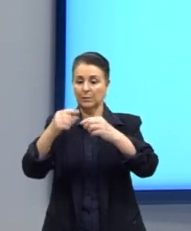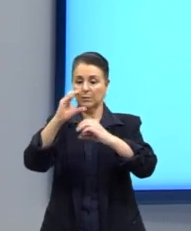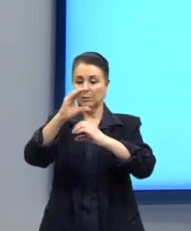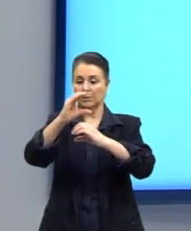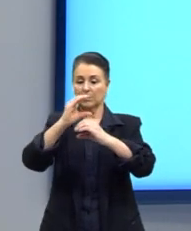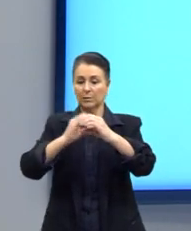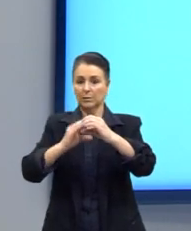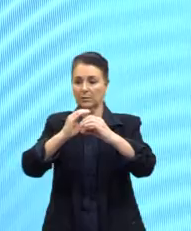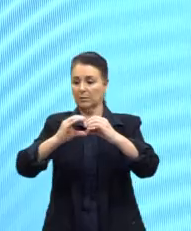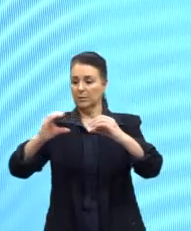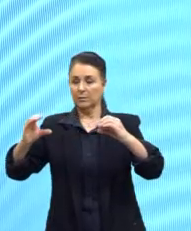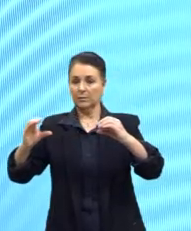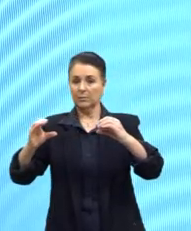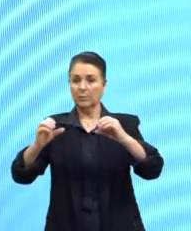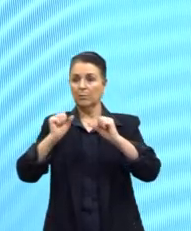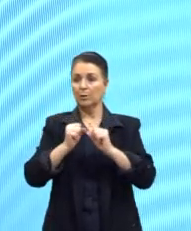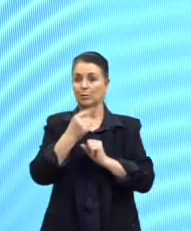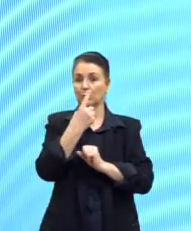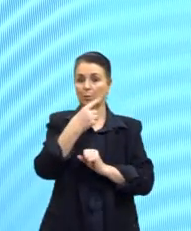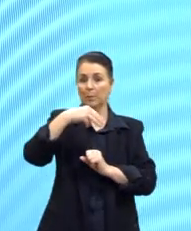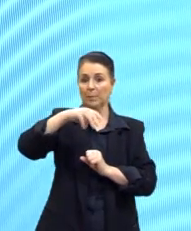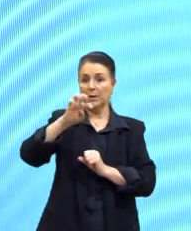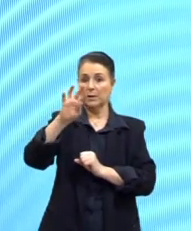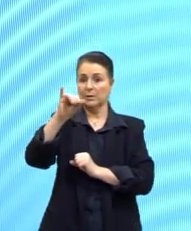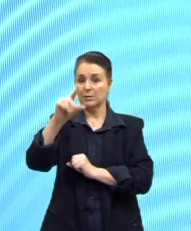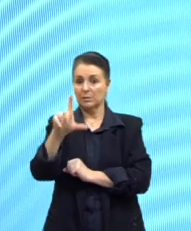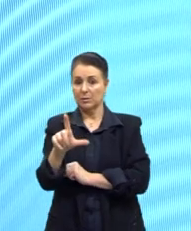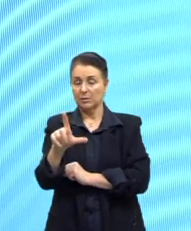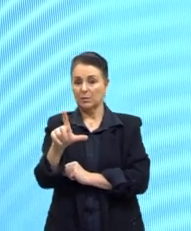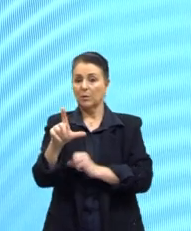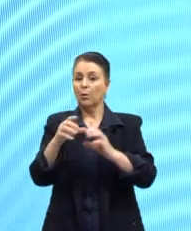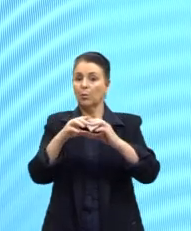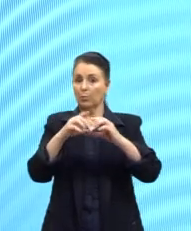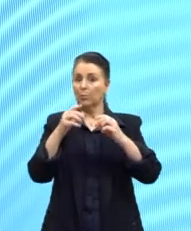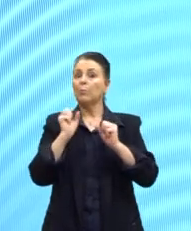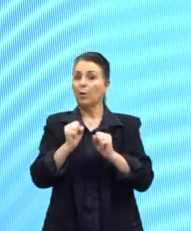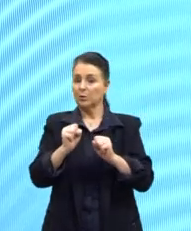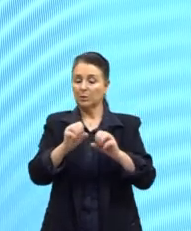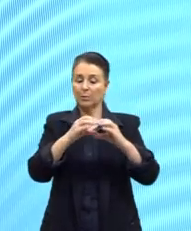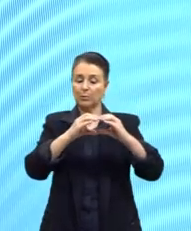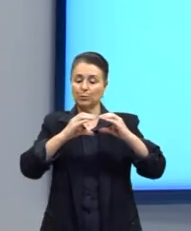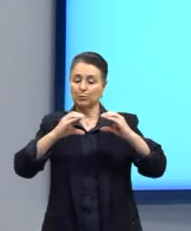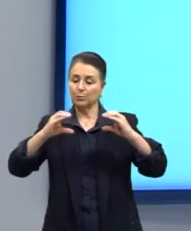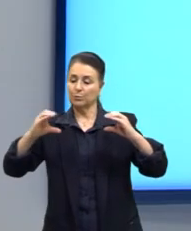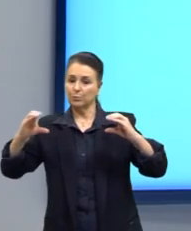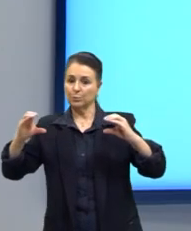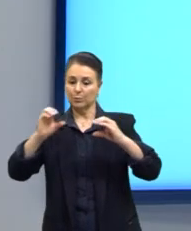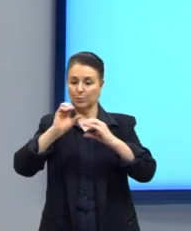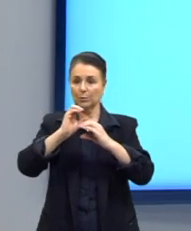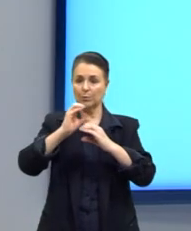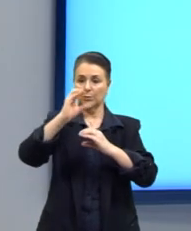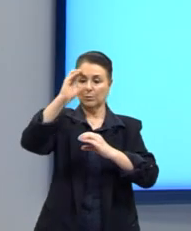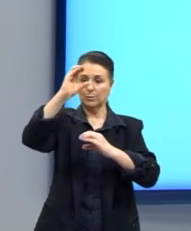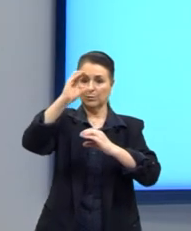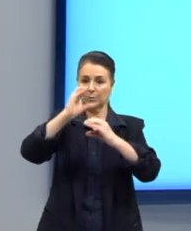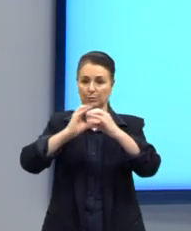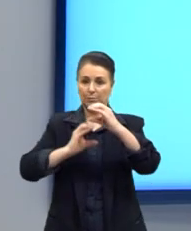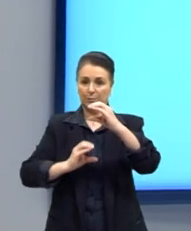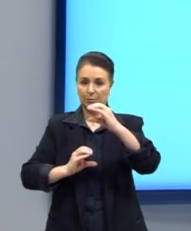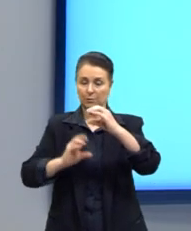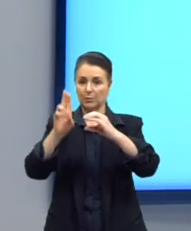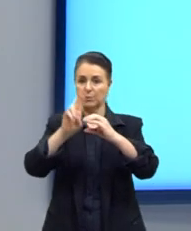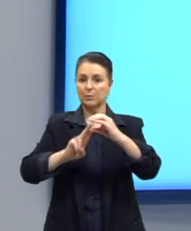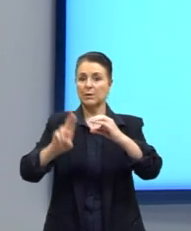metil, até uma cadeia carbônica bem extensa. Eles são utilizados na fabricação de